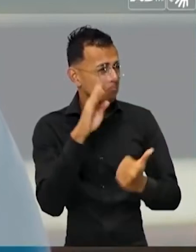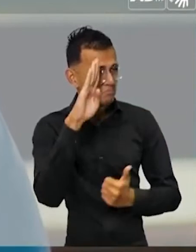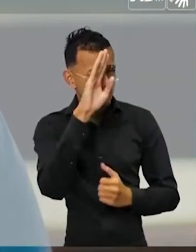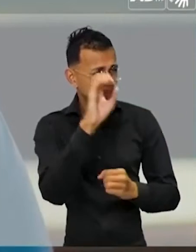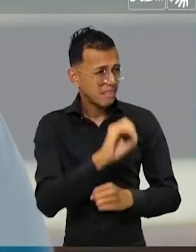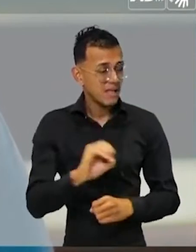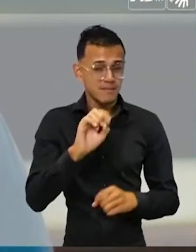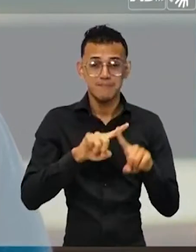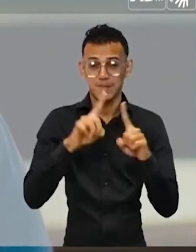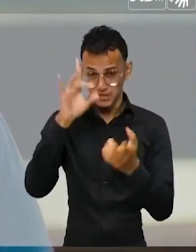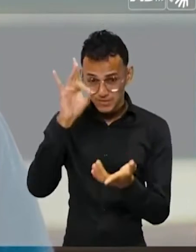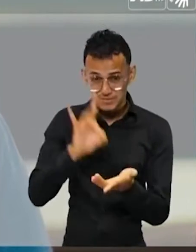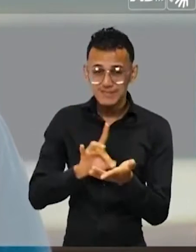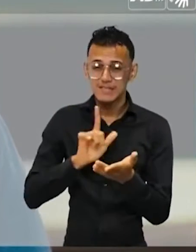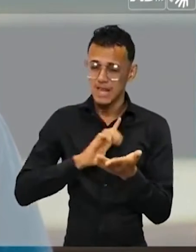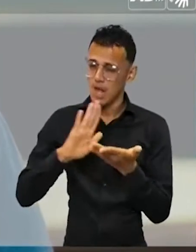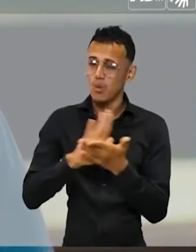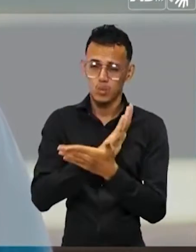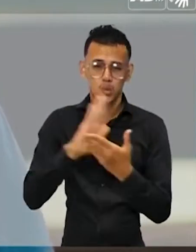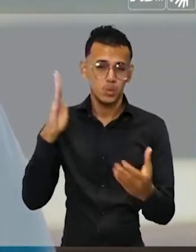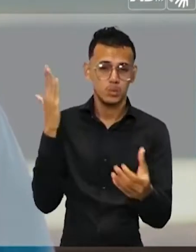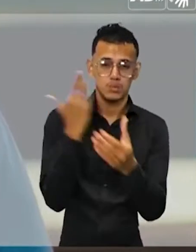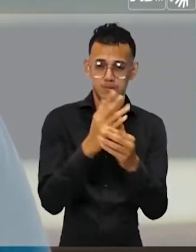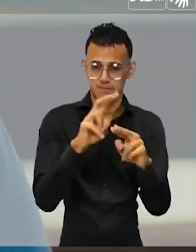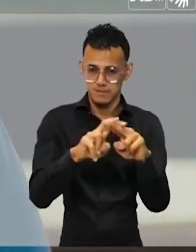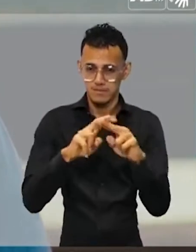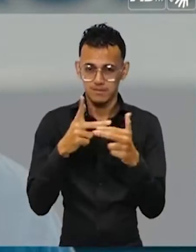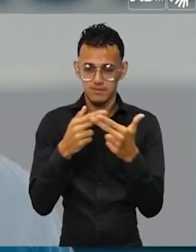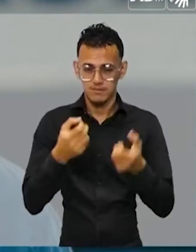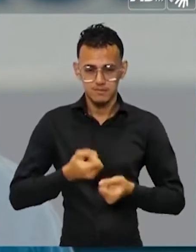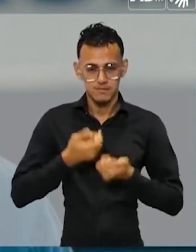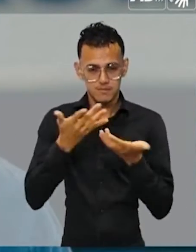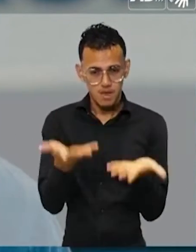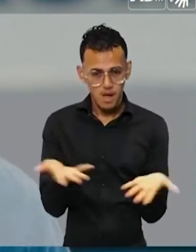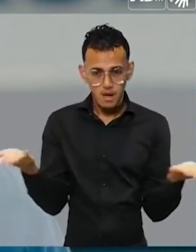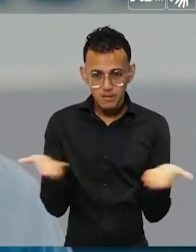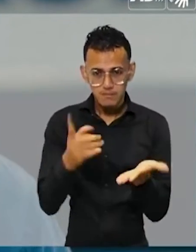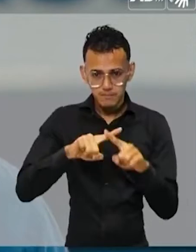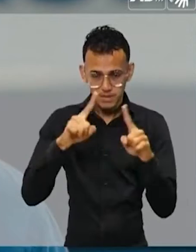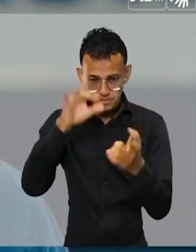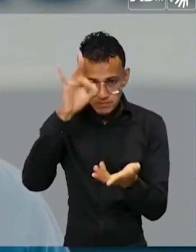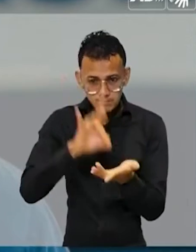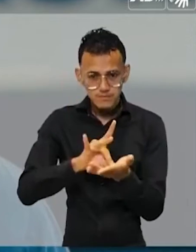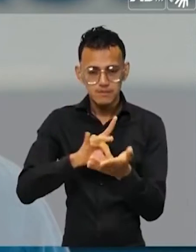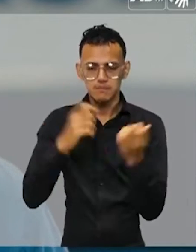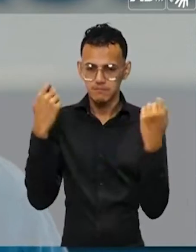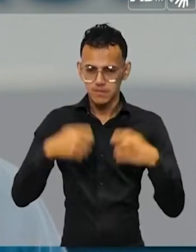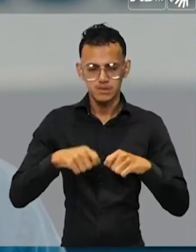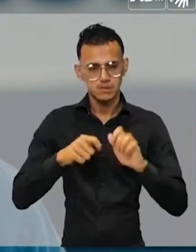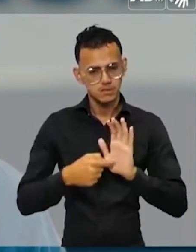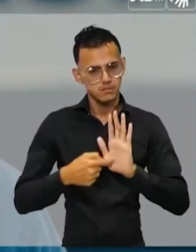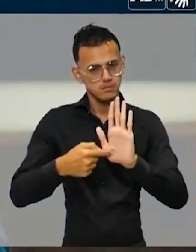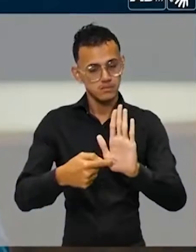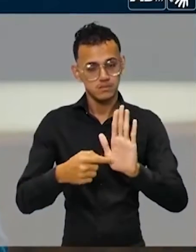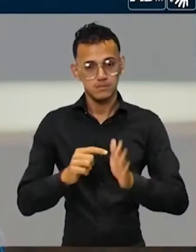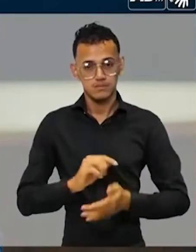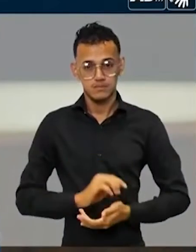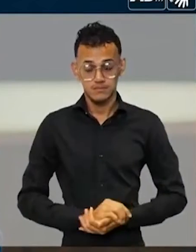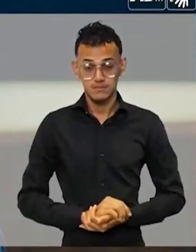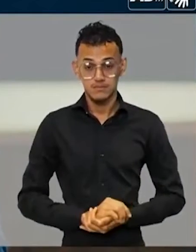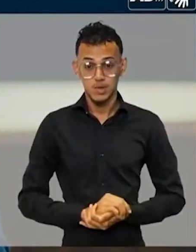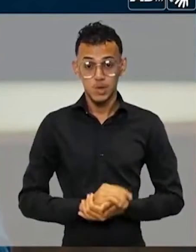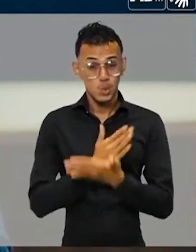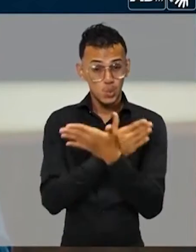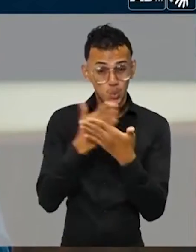Provavelmente, receberei uma multa pelo que vou dizer agora. Mas a verdade precisa ser dita. No